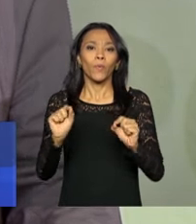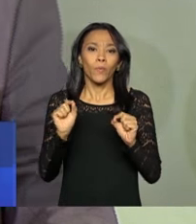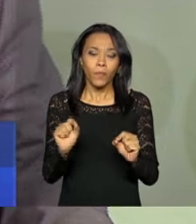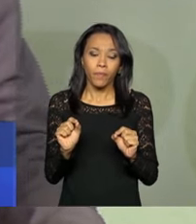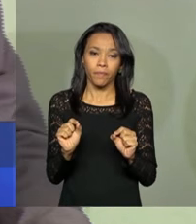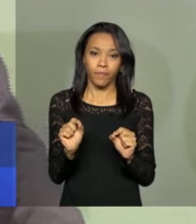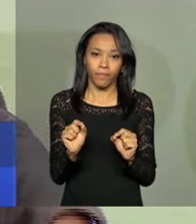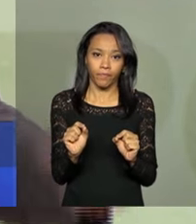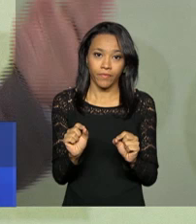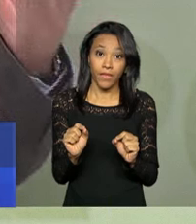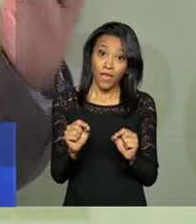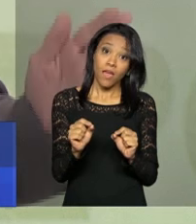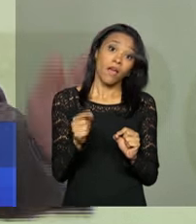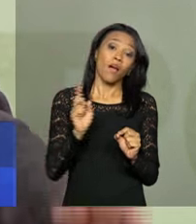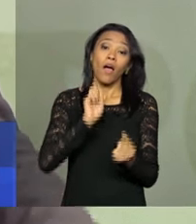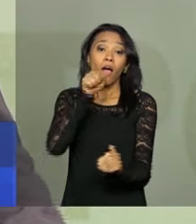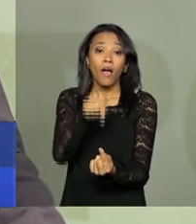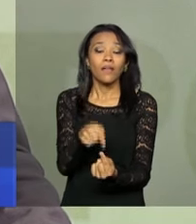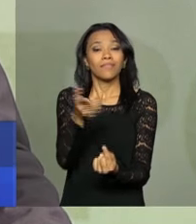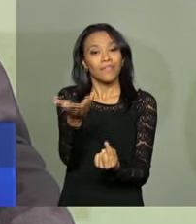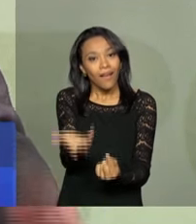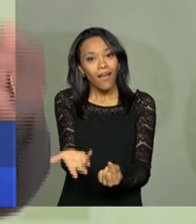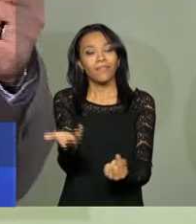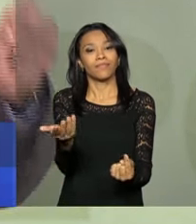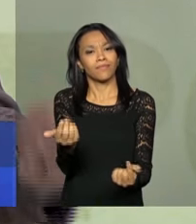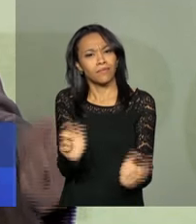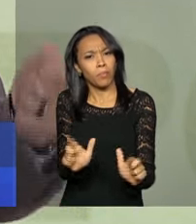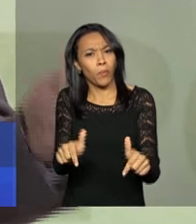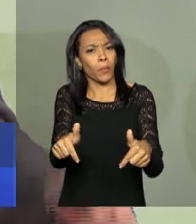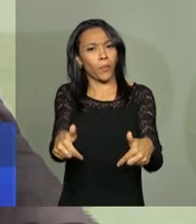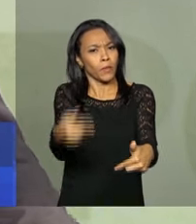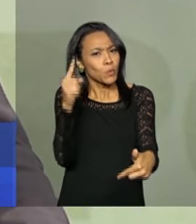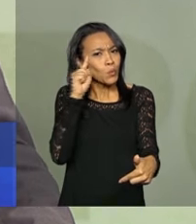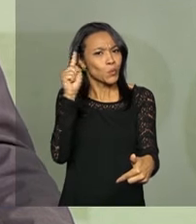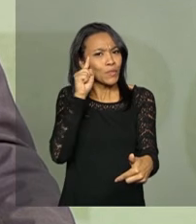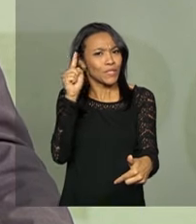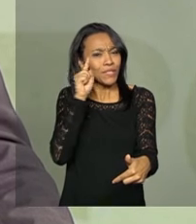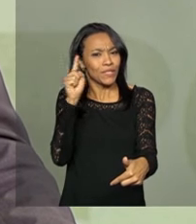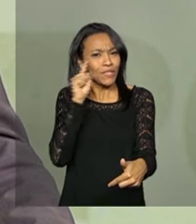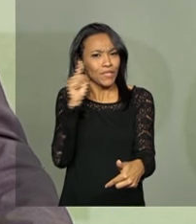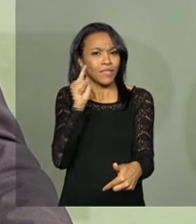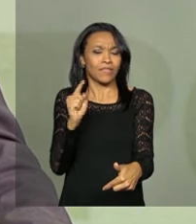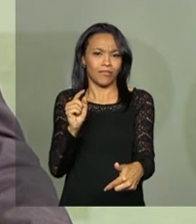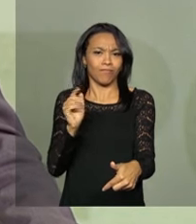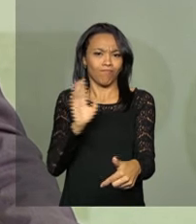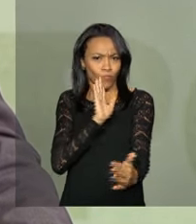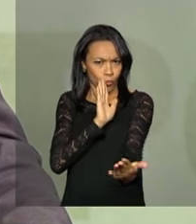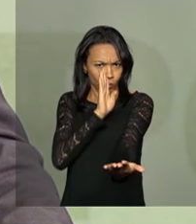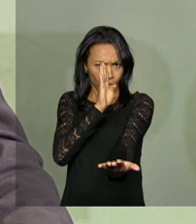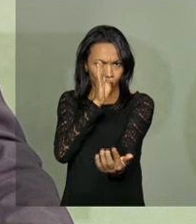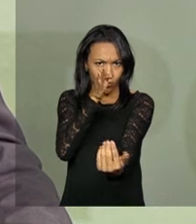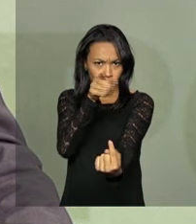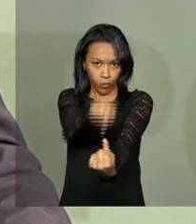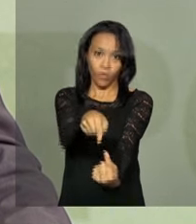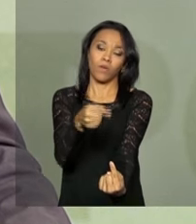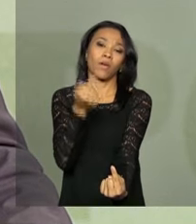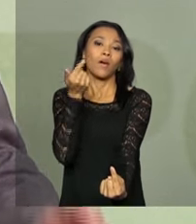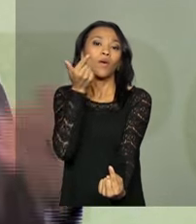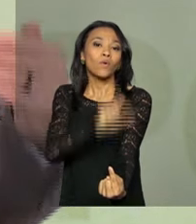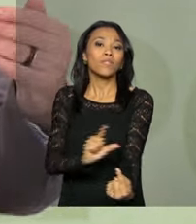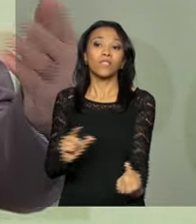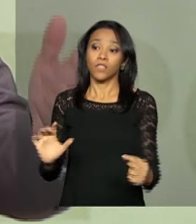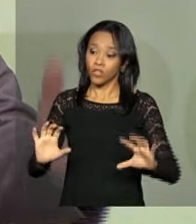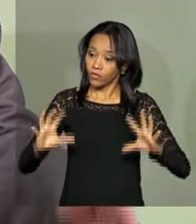que vem trabalhando todos os dias com muita determinação para vencermos